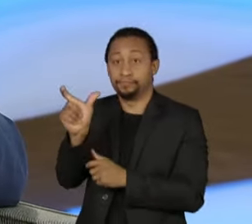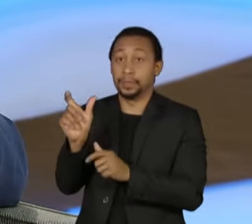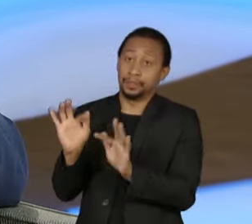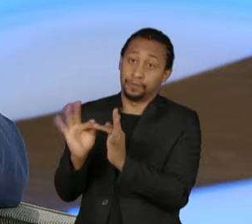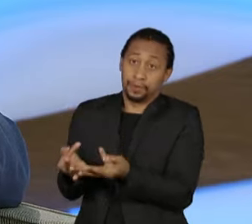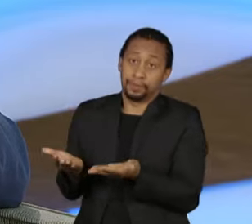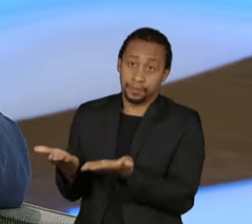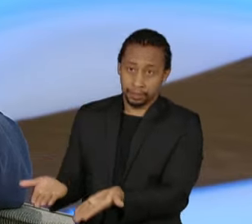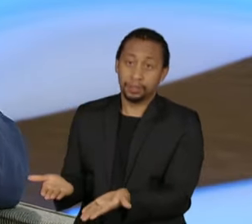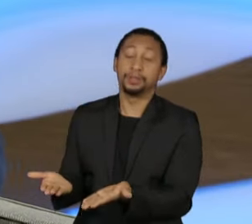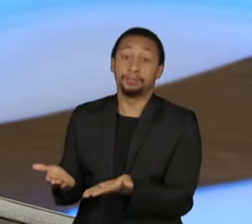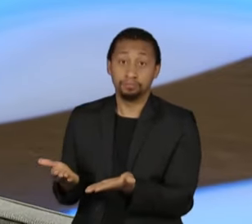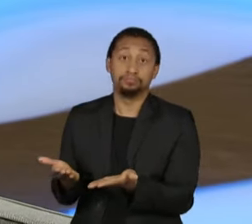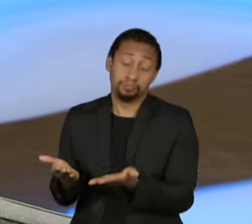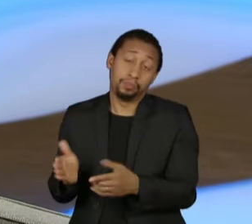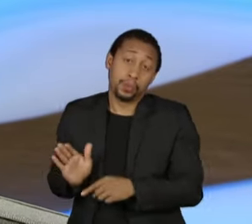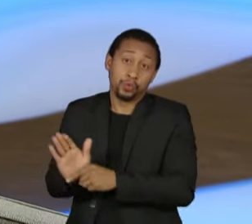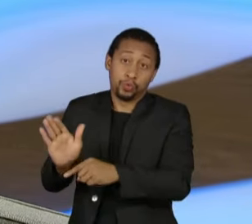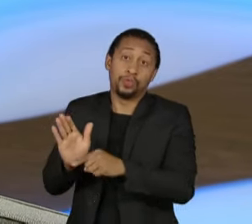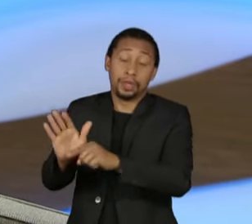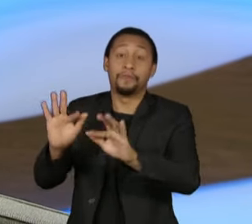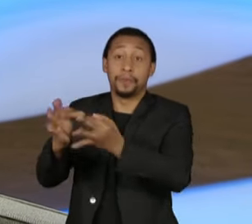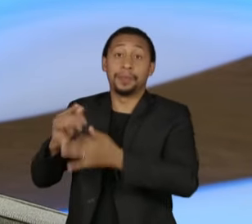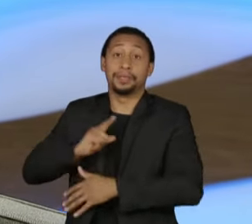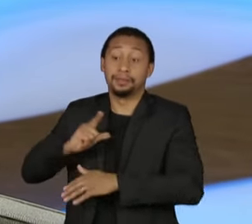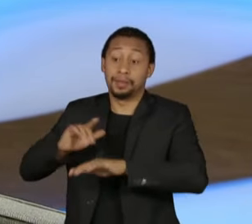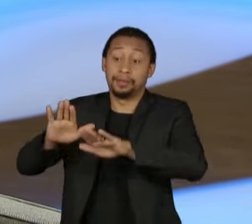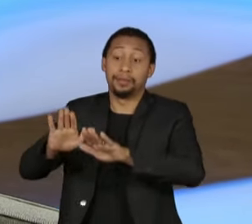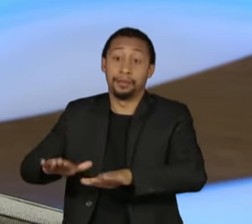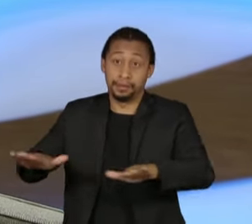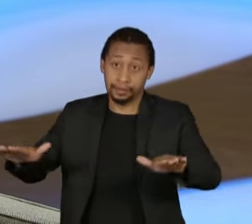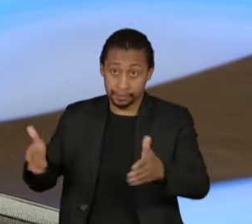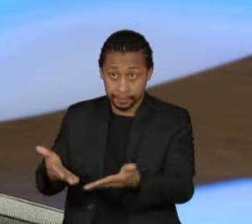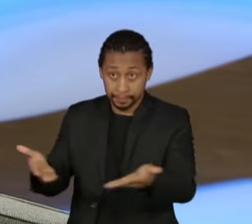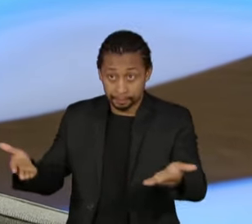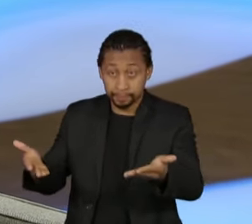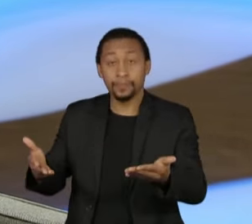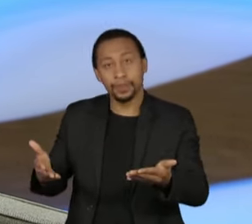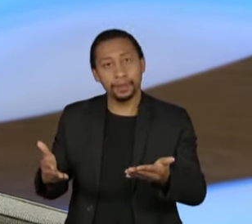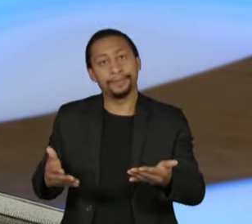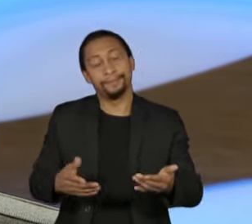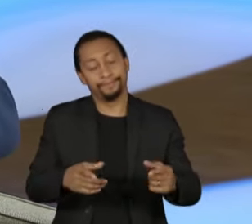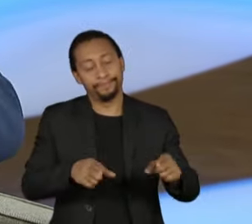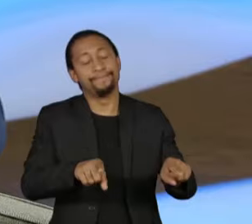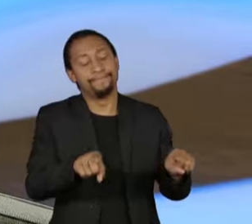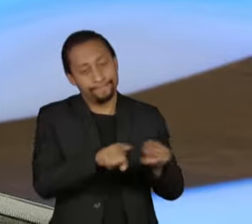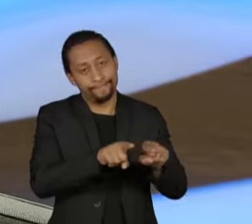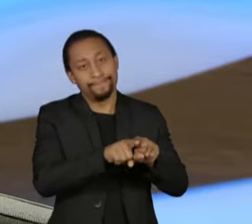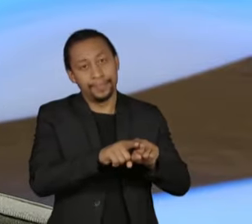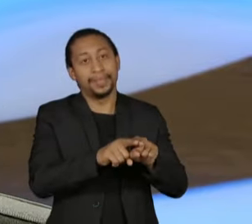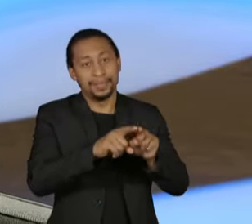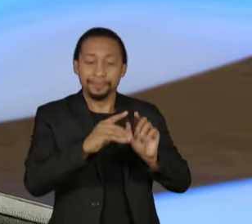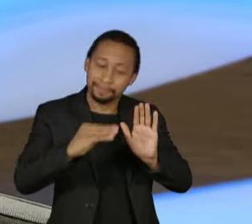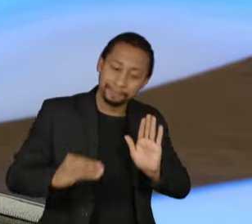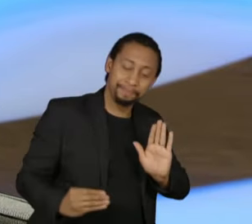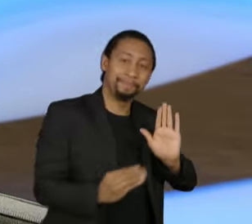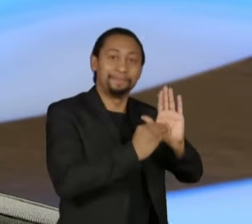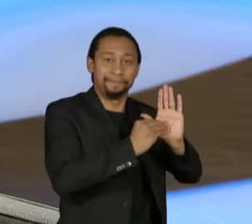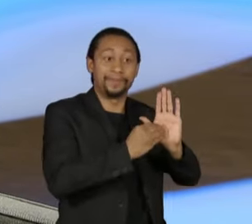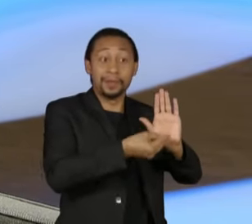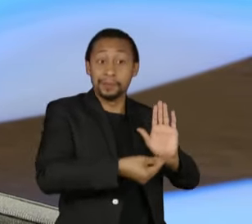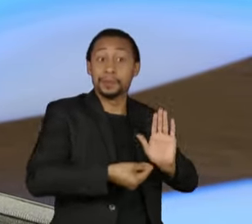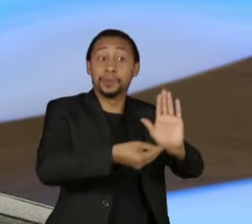esse olhar para as crianças. E ali também ficou acertado, com uma boa vontade do